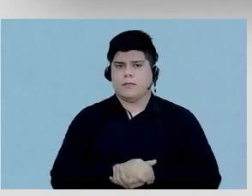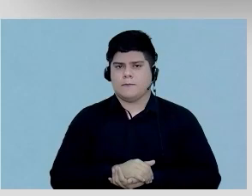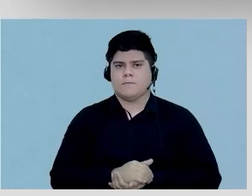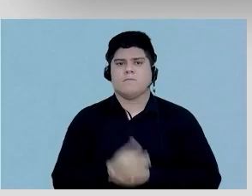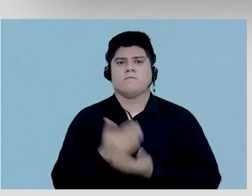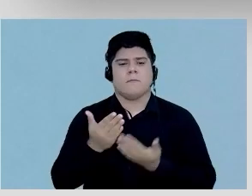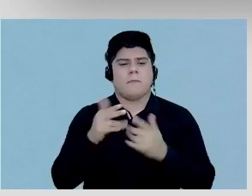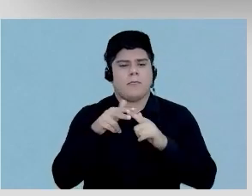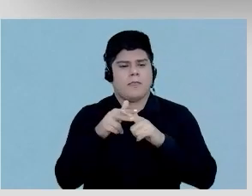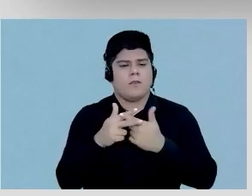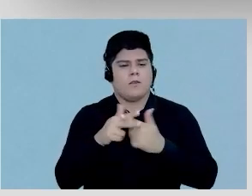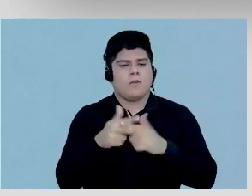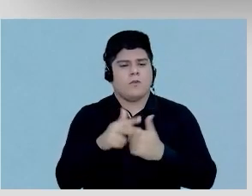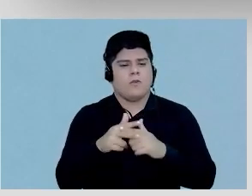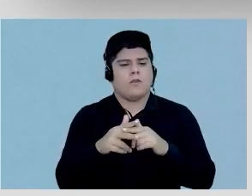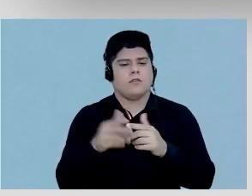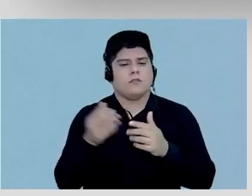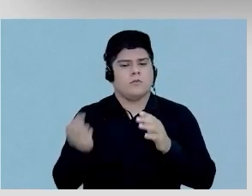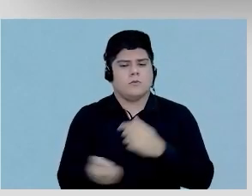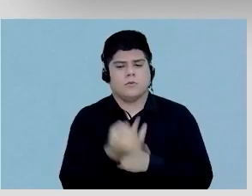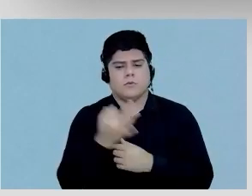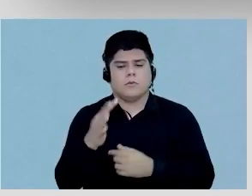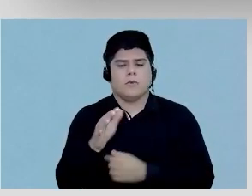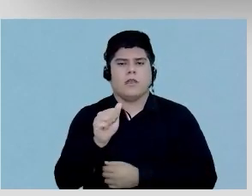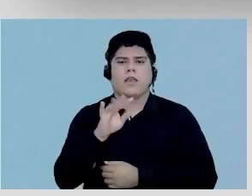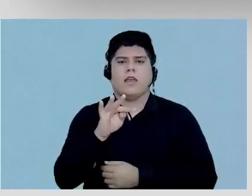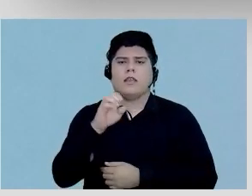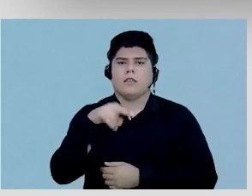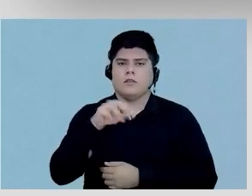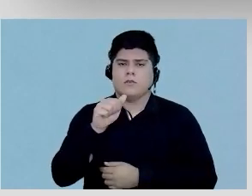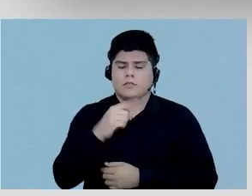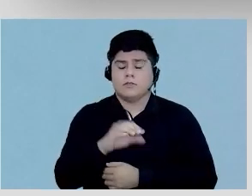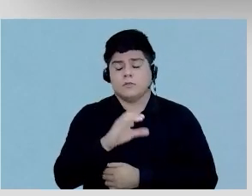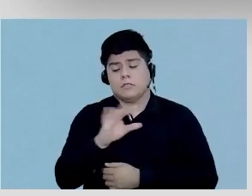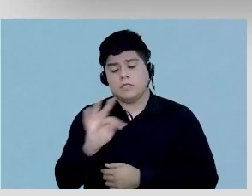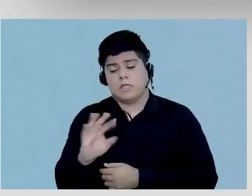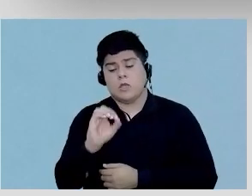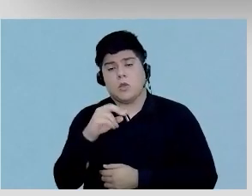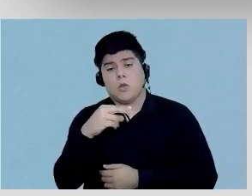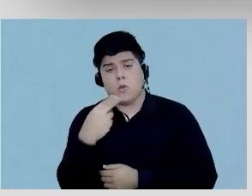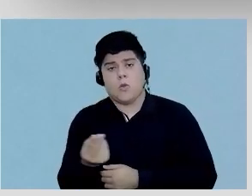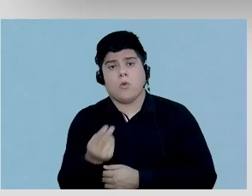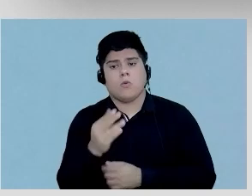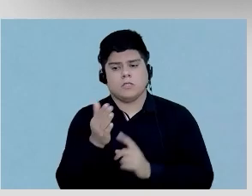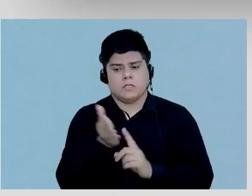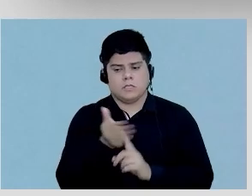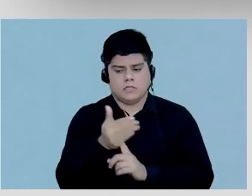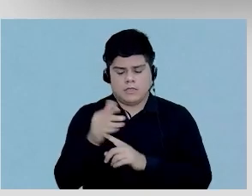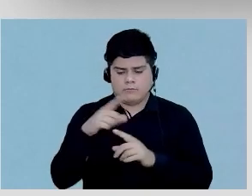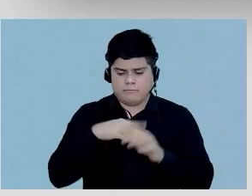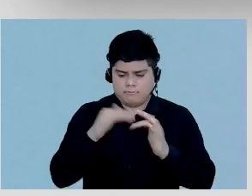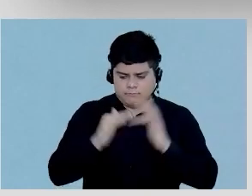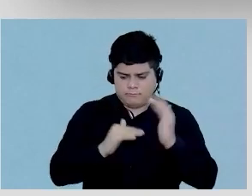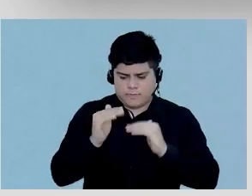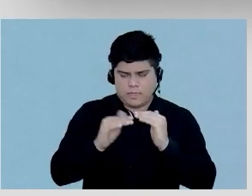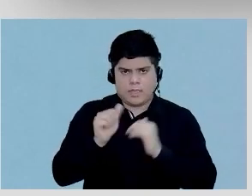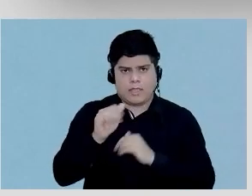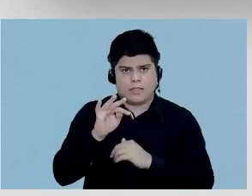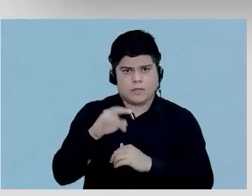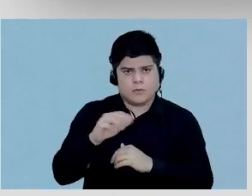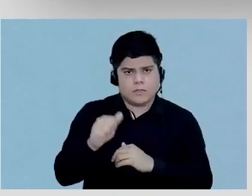de correção quantitativa da atenuação com o CT, ou a submissão das técnicas de atenuação que foram